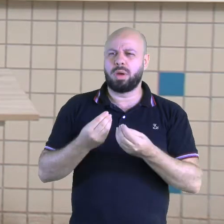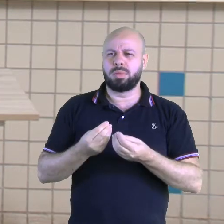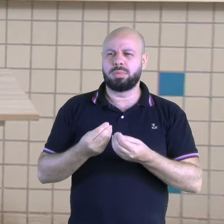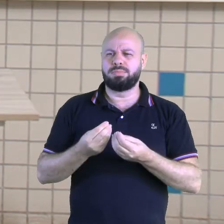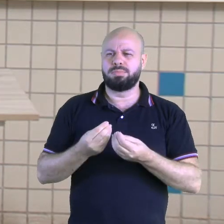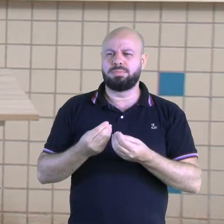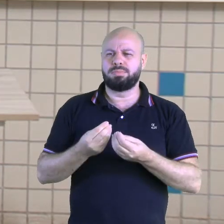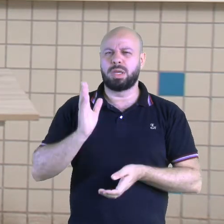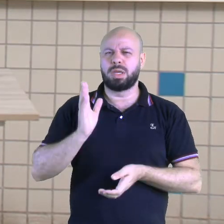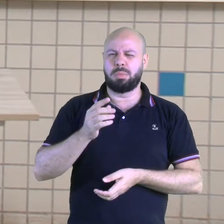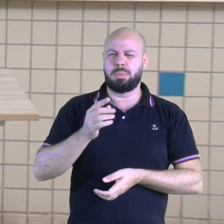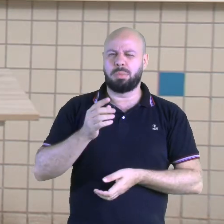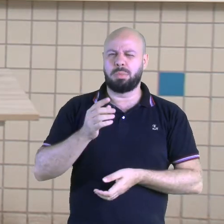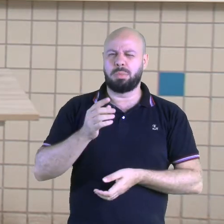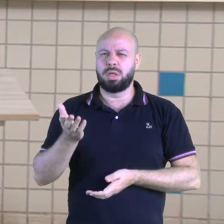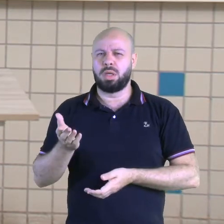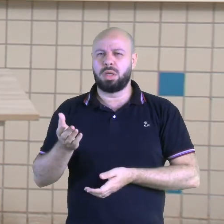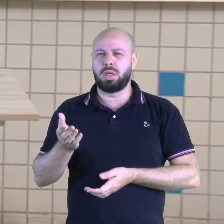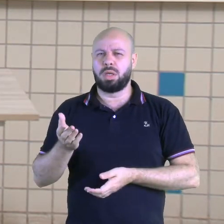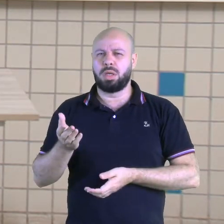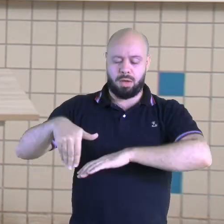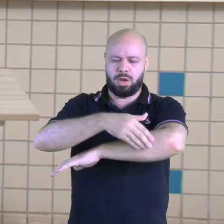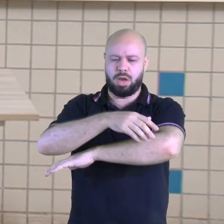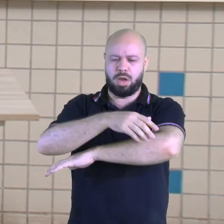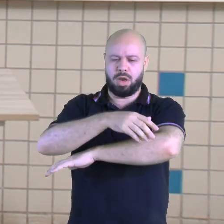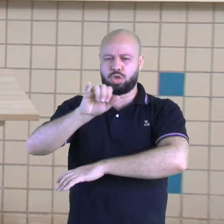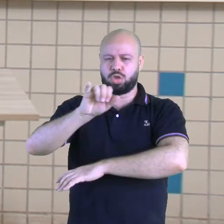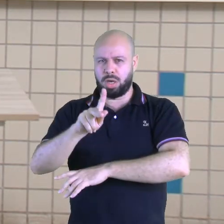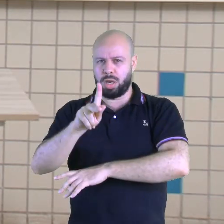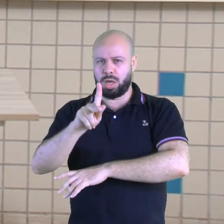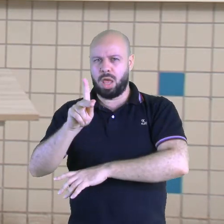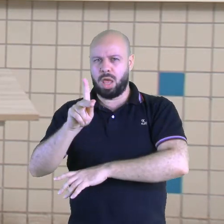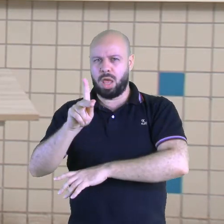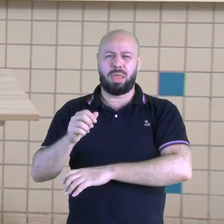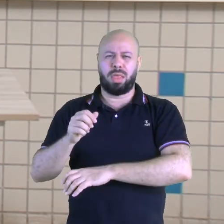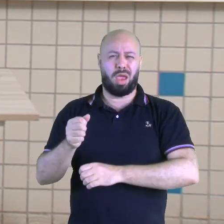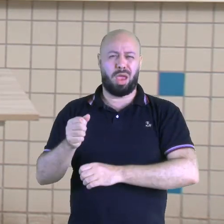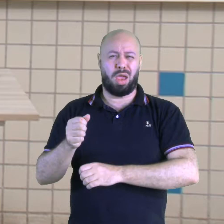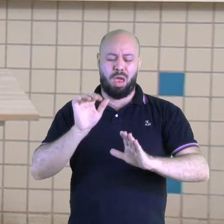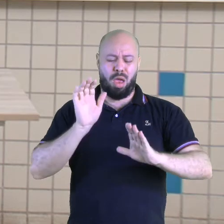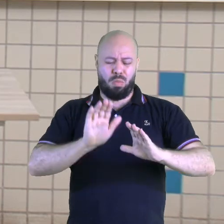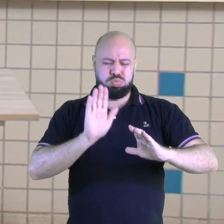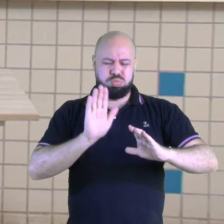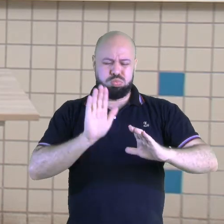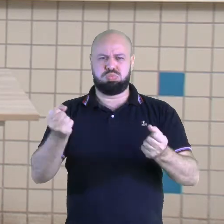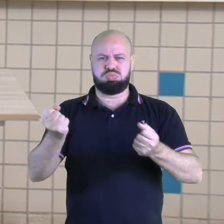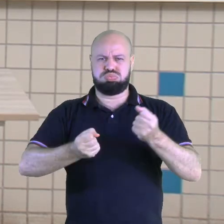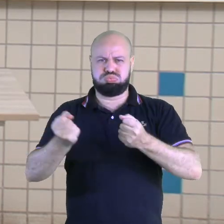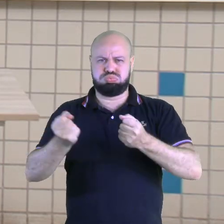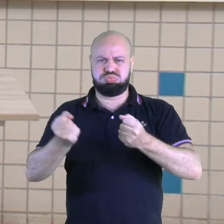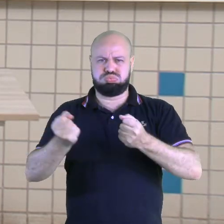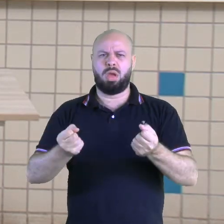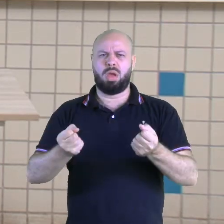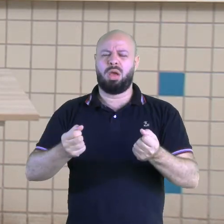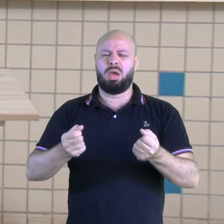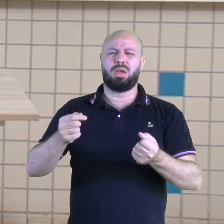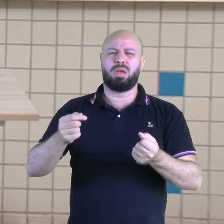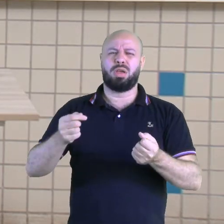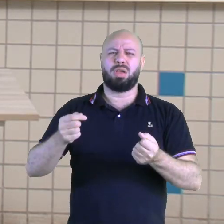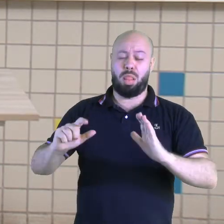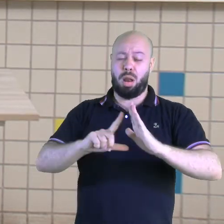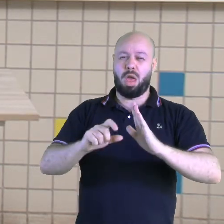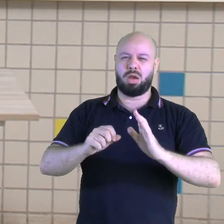passou ali, por exemplo, na JK? E aí é barulho de carro, é buzina, é o senhorzinho lá da loja fazendo